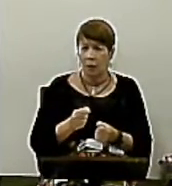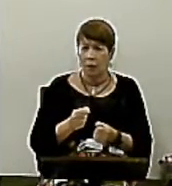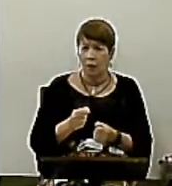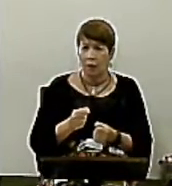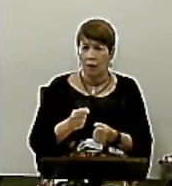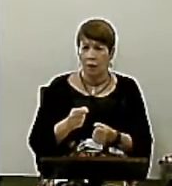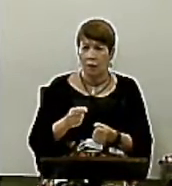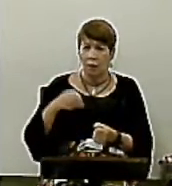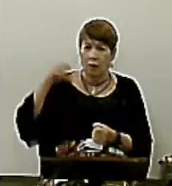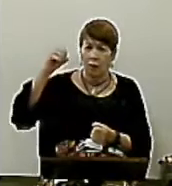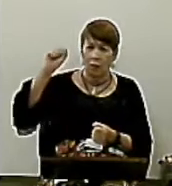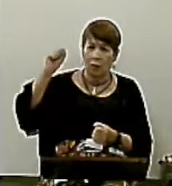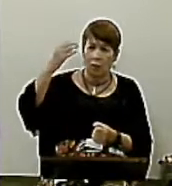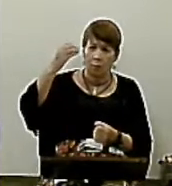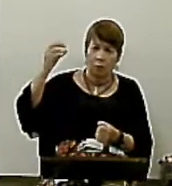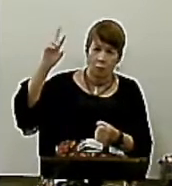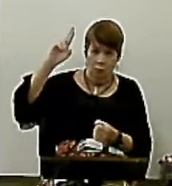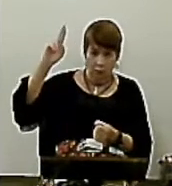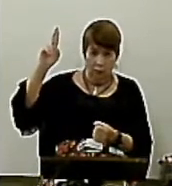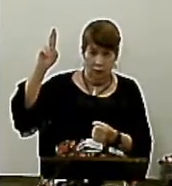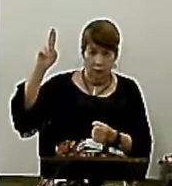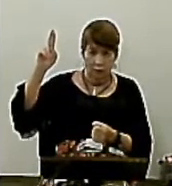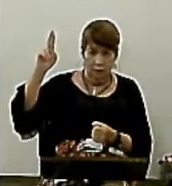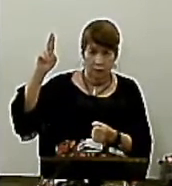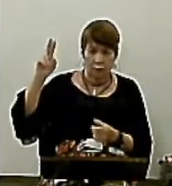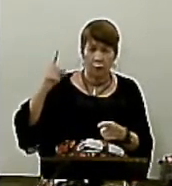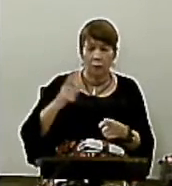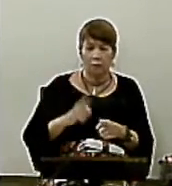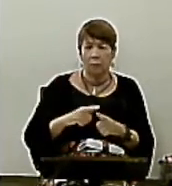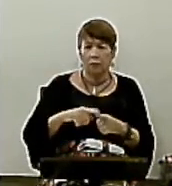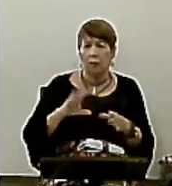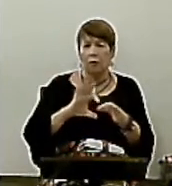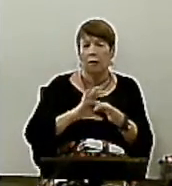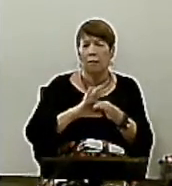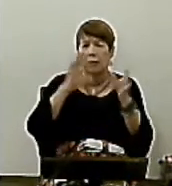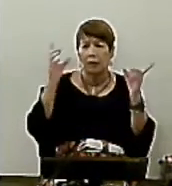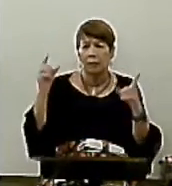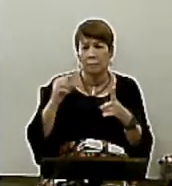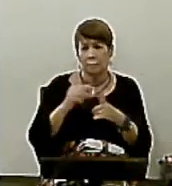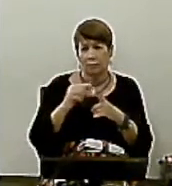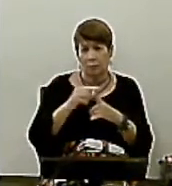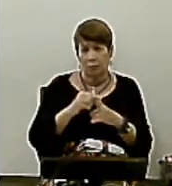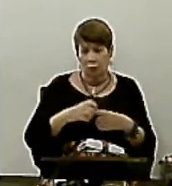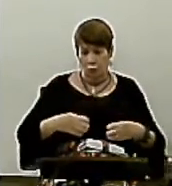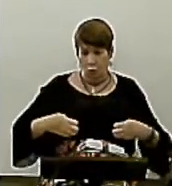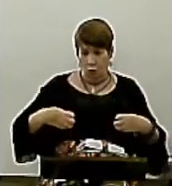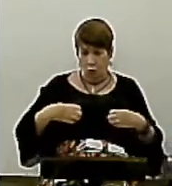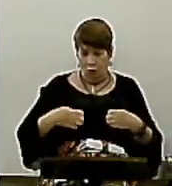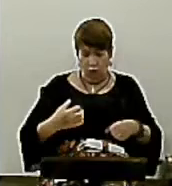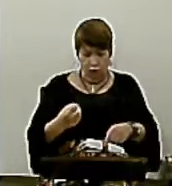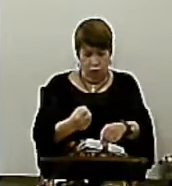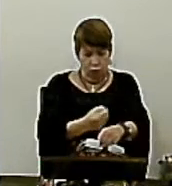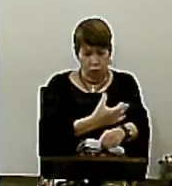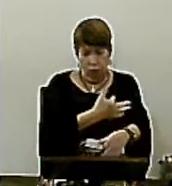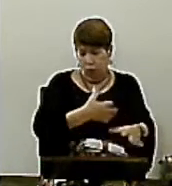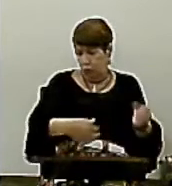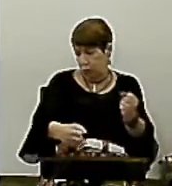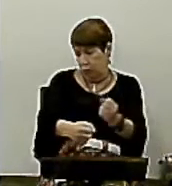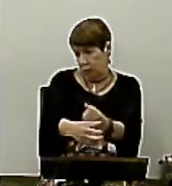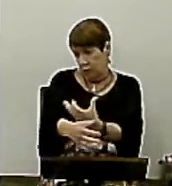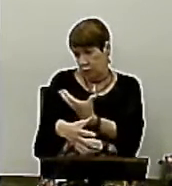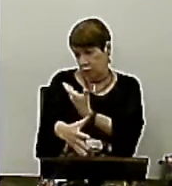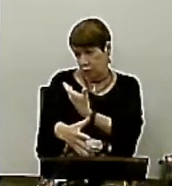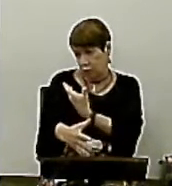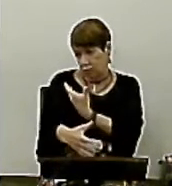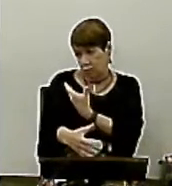ano daquela temporada. Isso porque liberdade é uma palavra que mexe com os sentimentos e as aspirações de